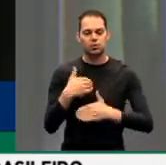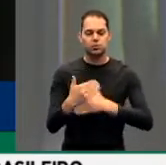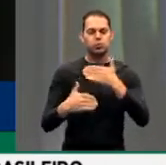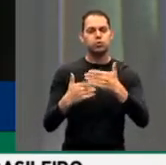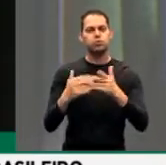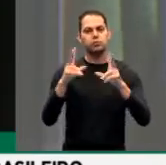Muito obrigado.